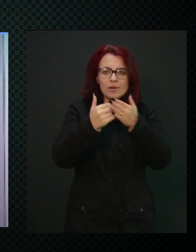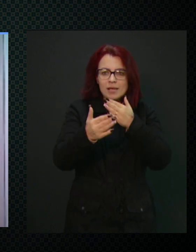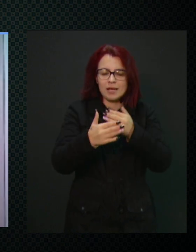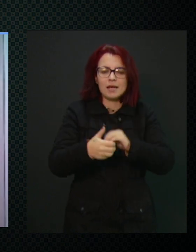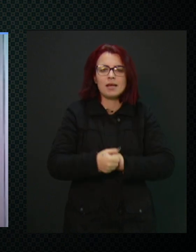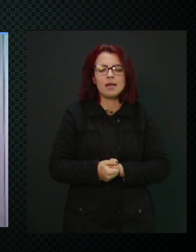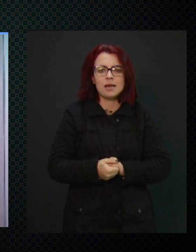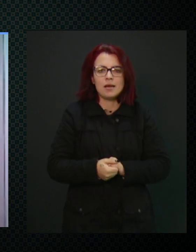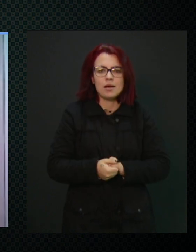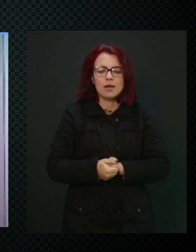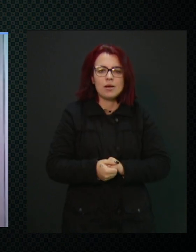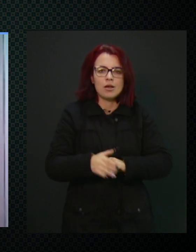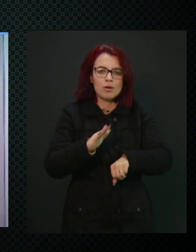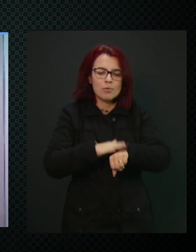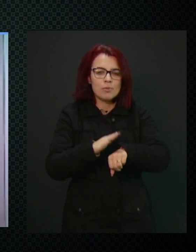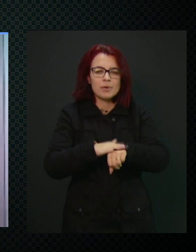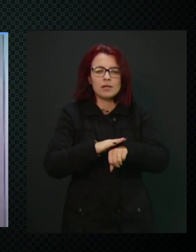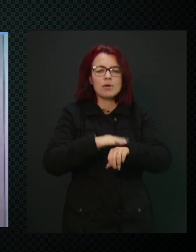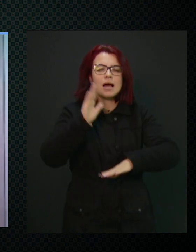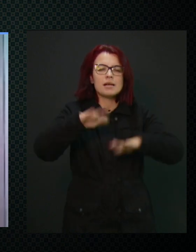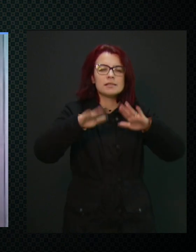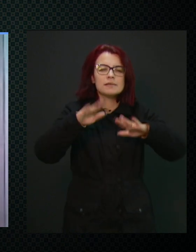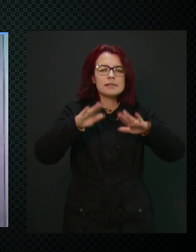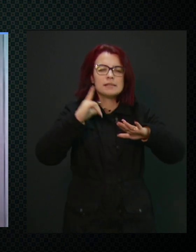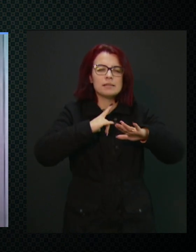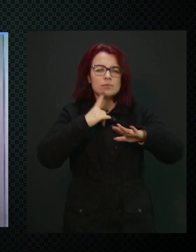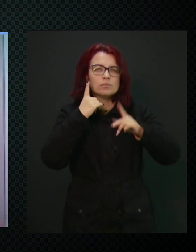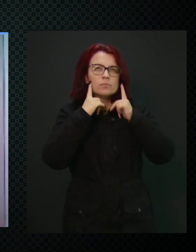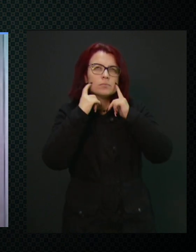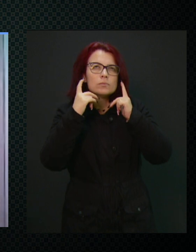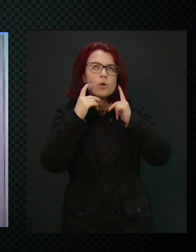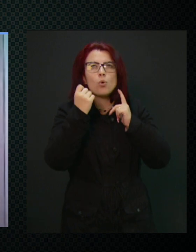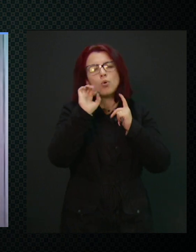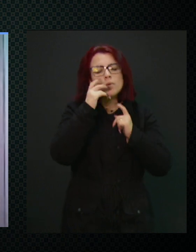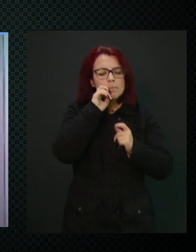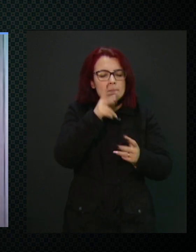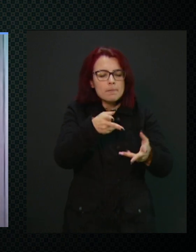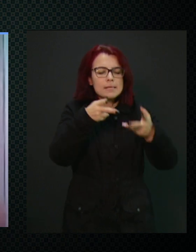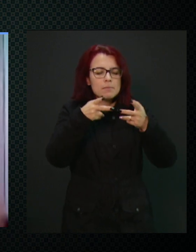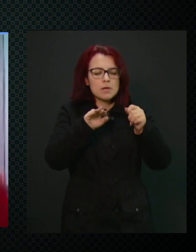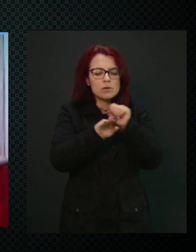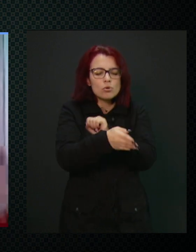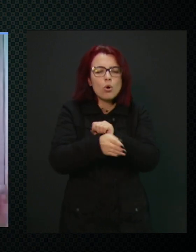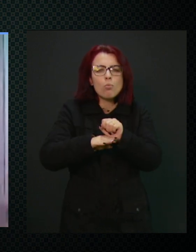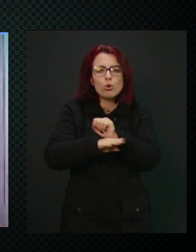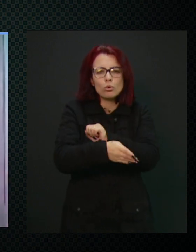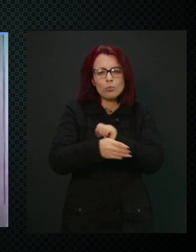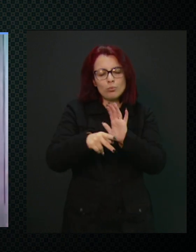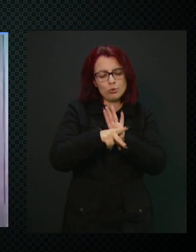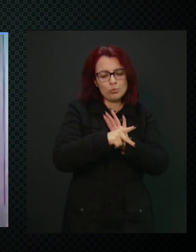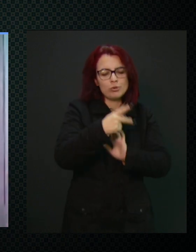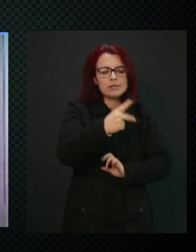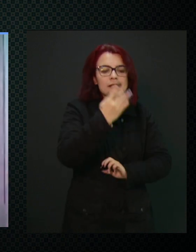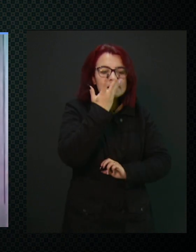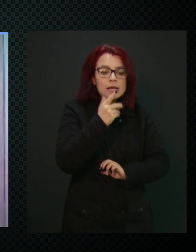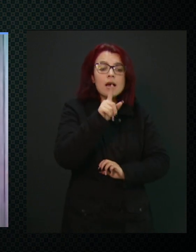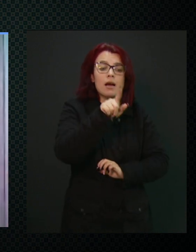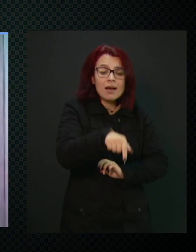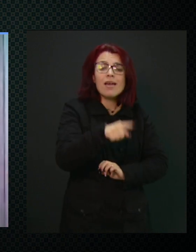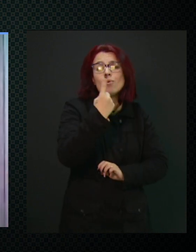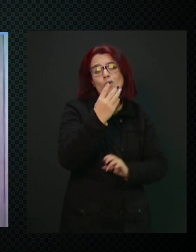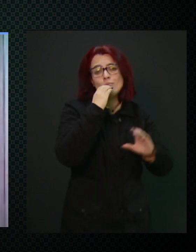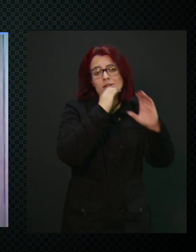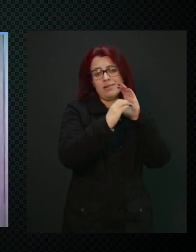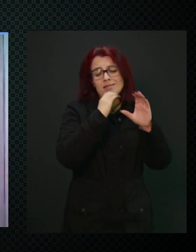né, a um grunido emitido, a perceber um incômodo dessa criança, que isso é comunicação, é essa